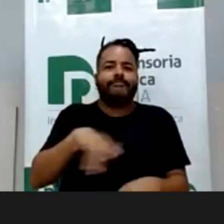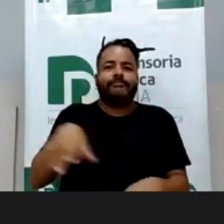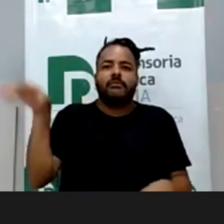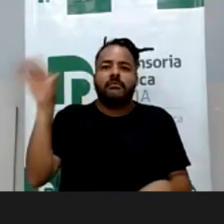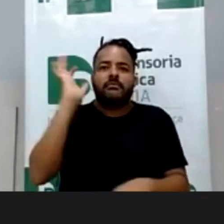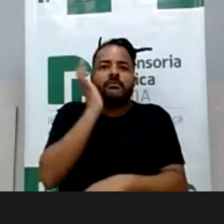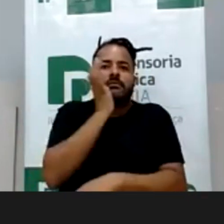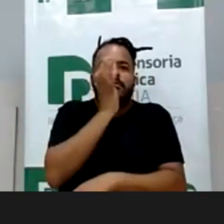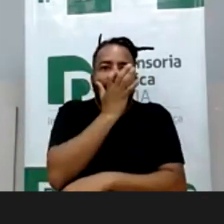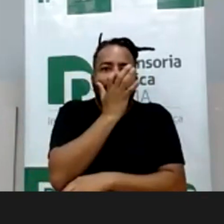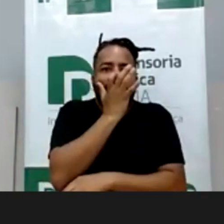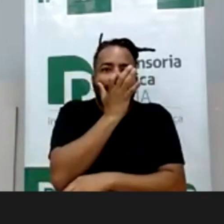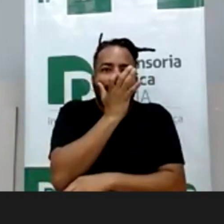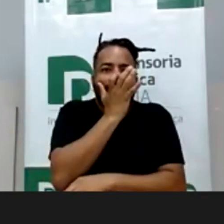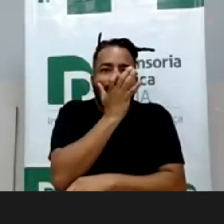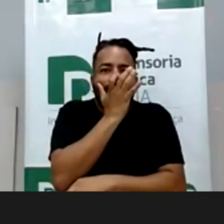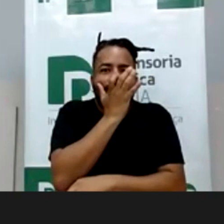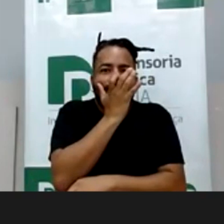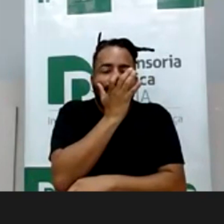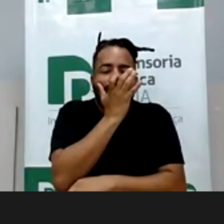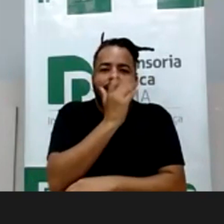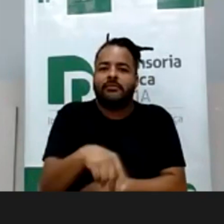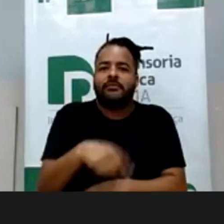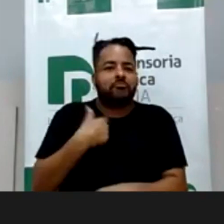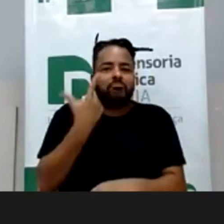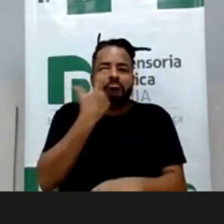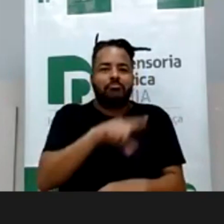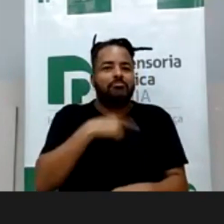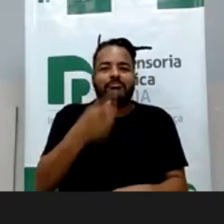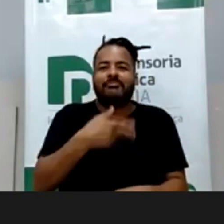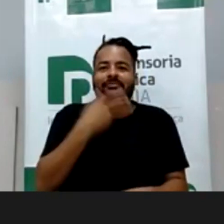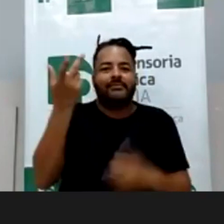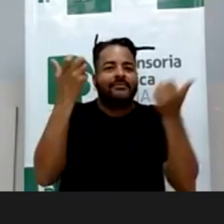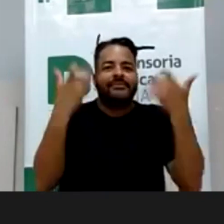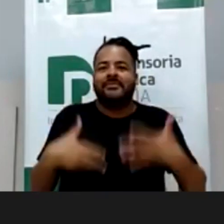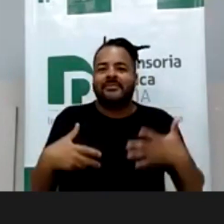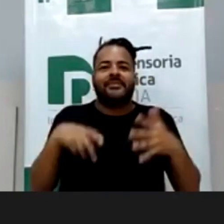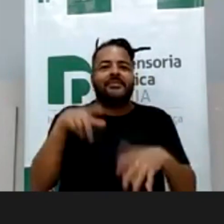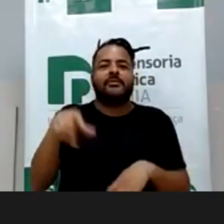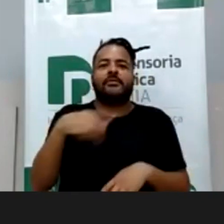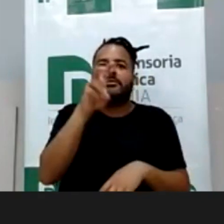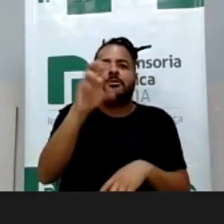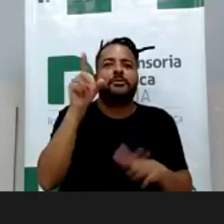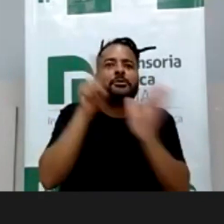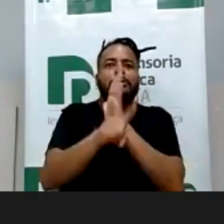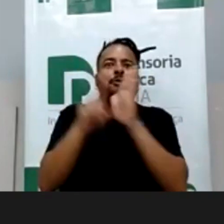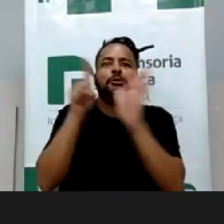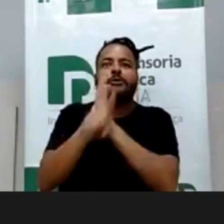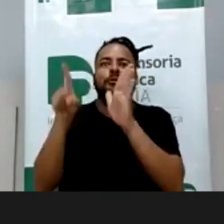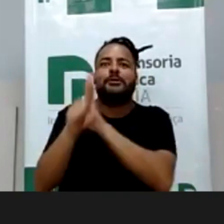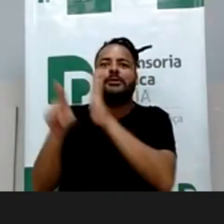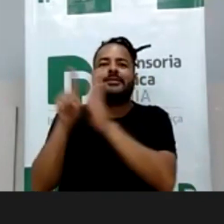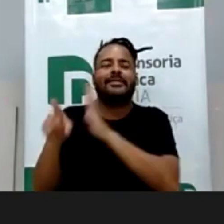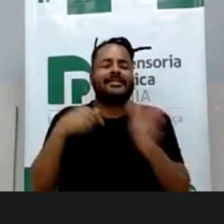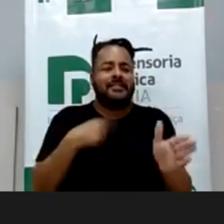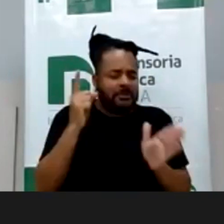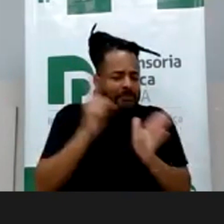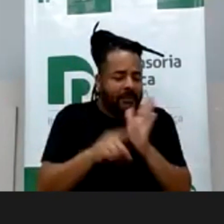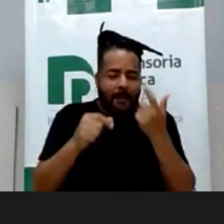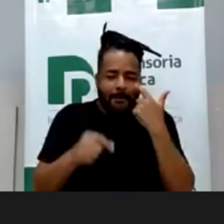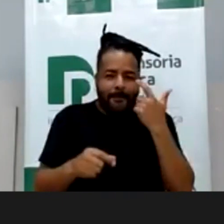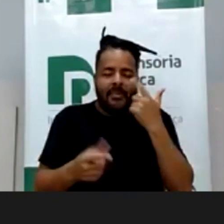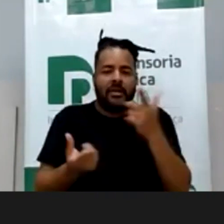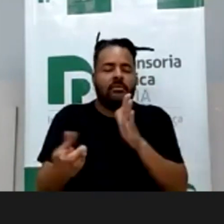ensandecidas, a gente não conseguia falar, foram, tipo, 50 perguntas, eu nunca recebi tanta pergunta na minha